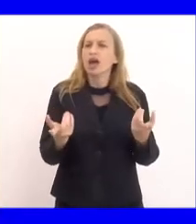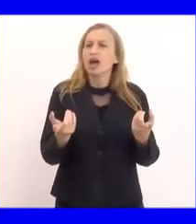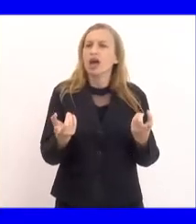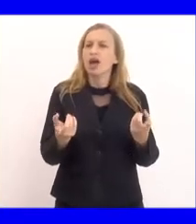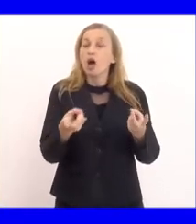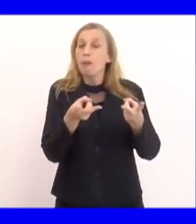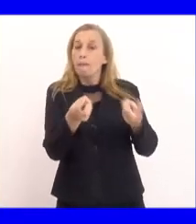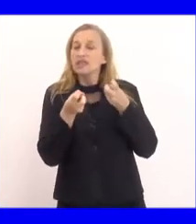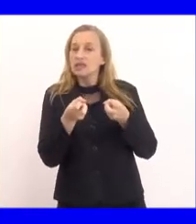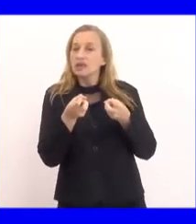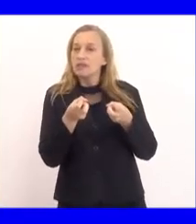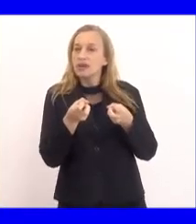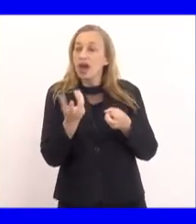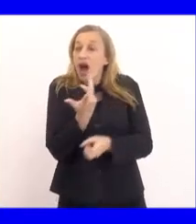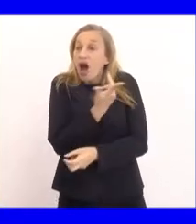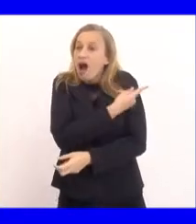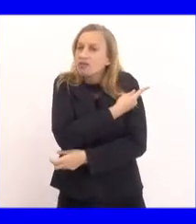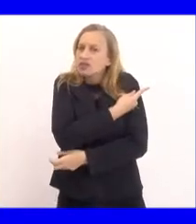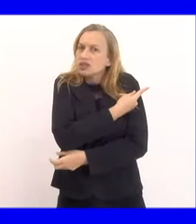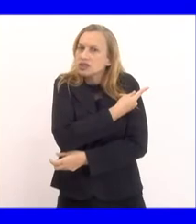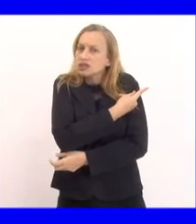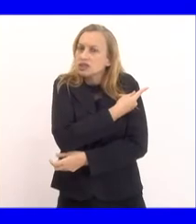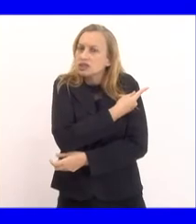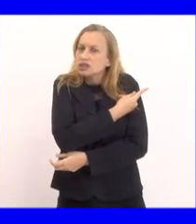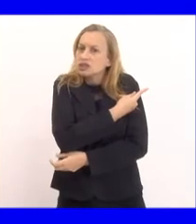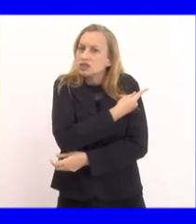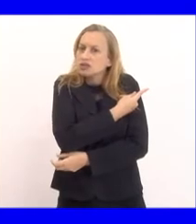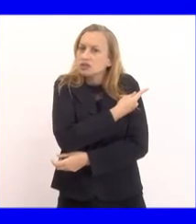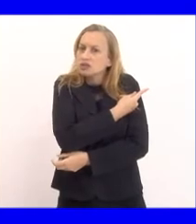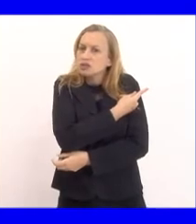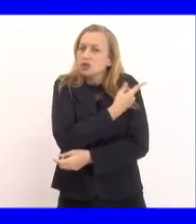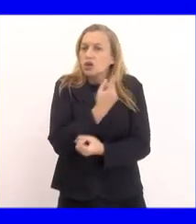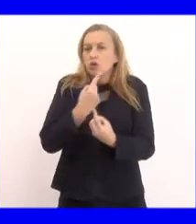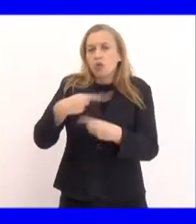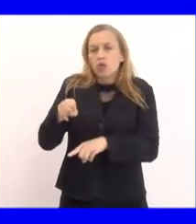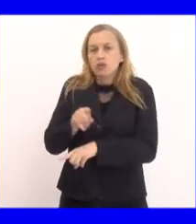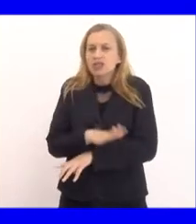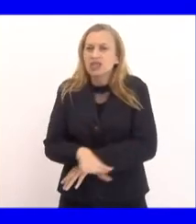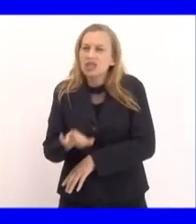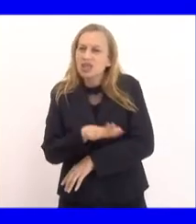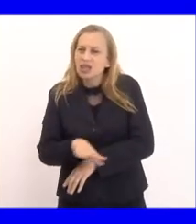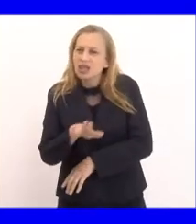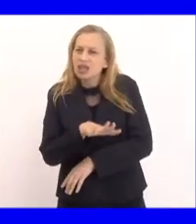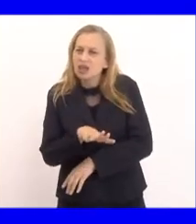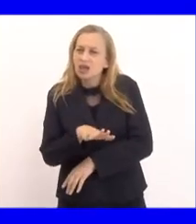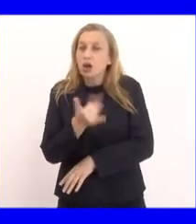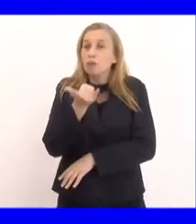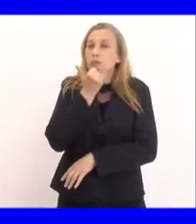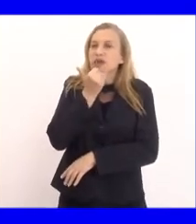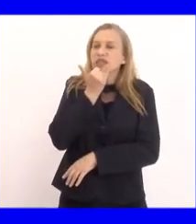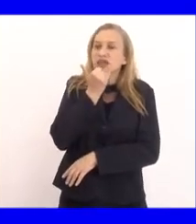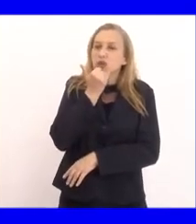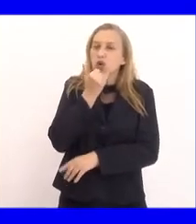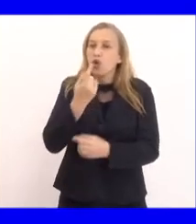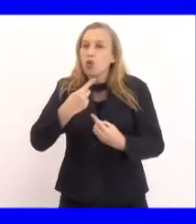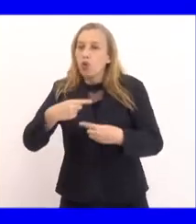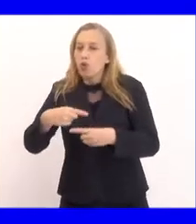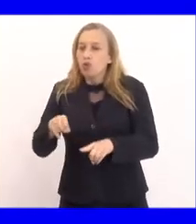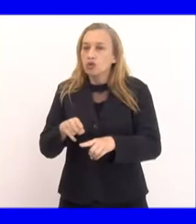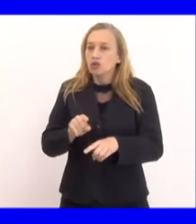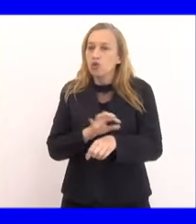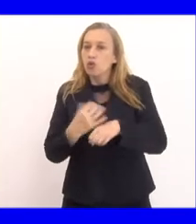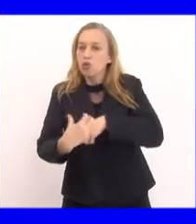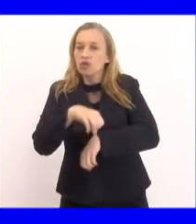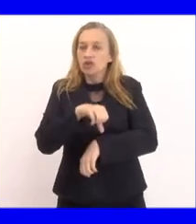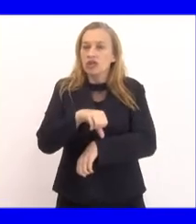possível perceber a questão da vacina, da vacinação contra a criança, perdão, contra a Covid em crianças